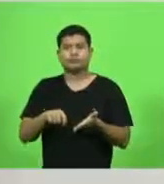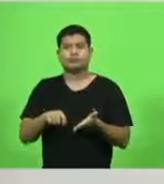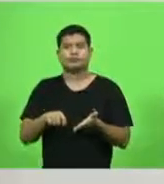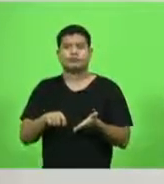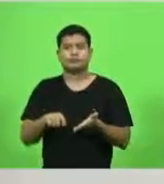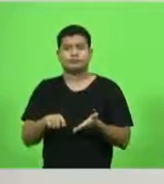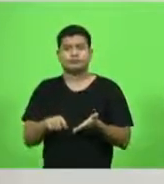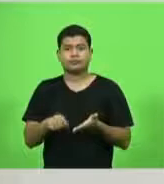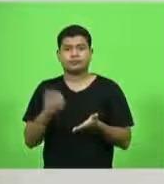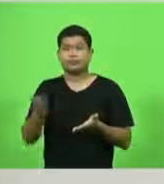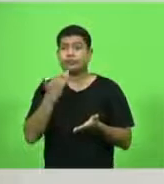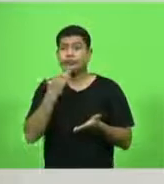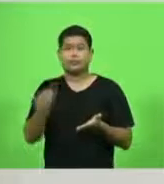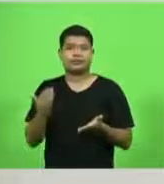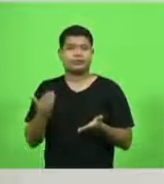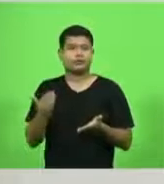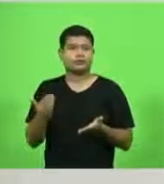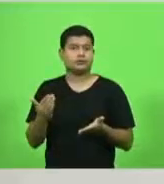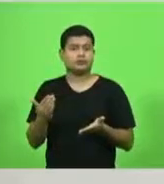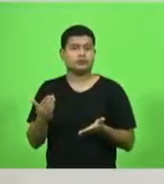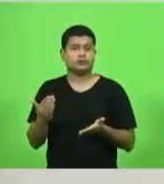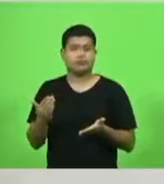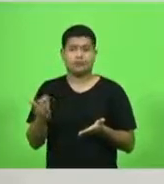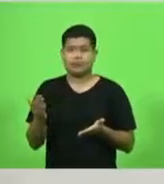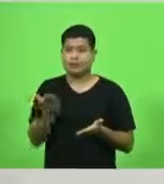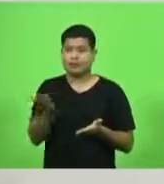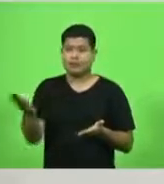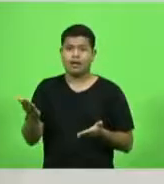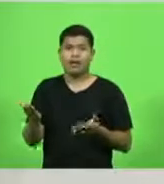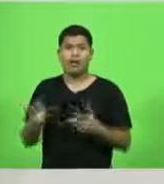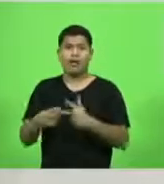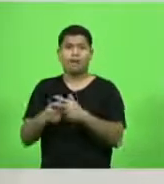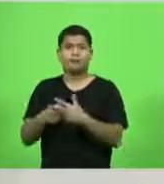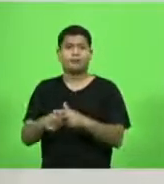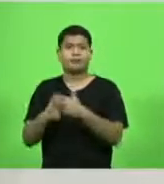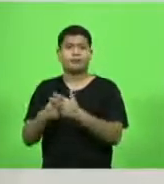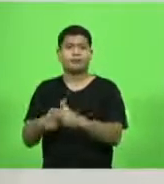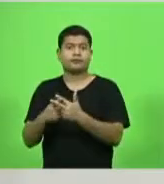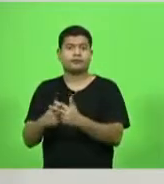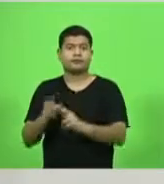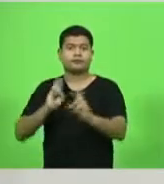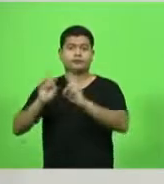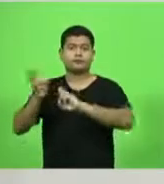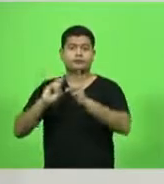as solicitações da manutenção das rodovias estaduais.